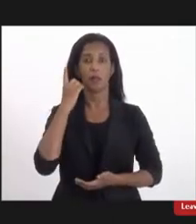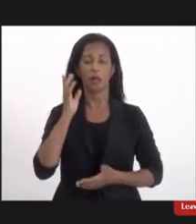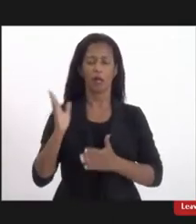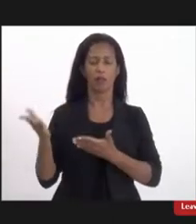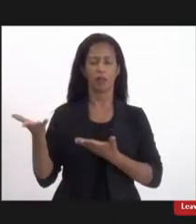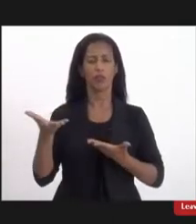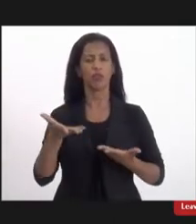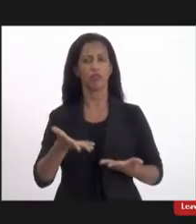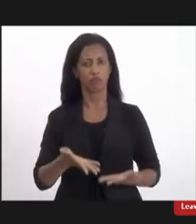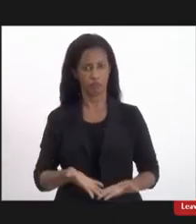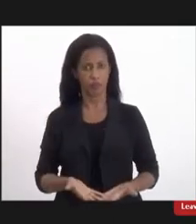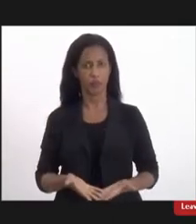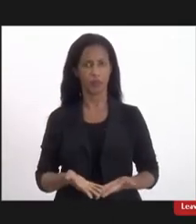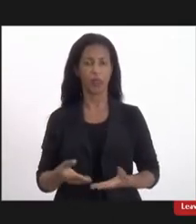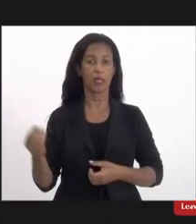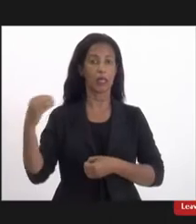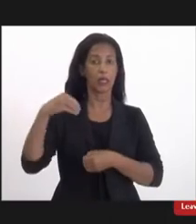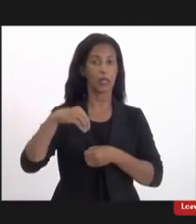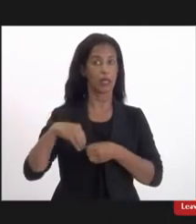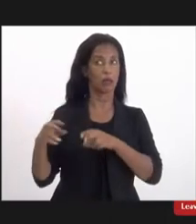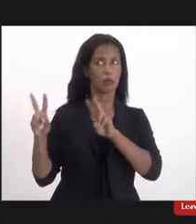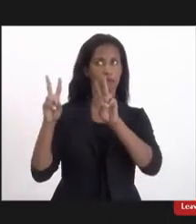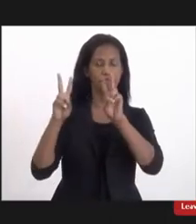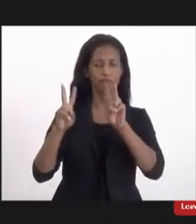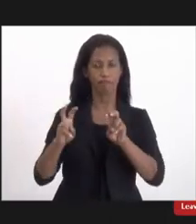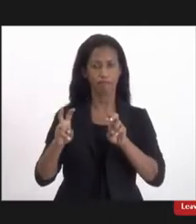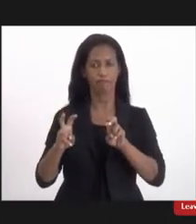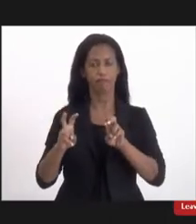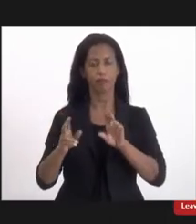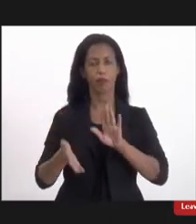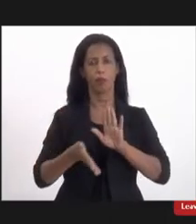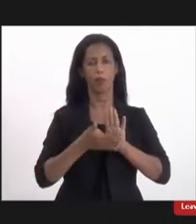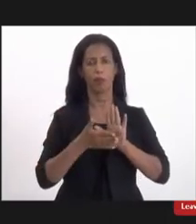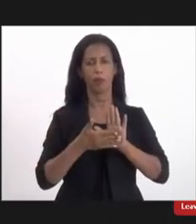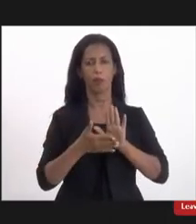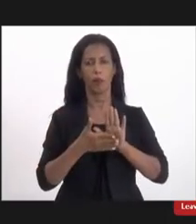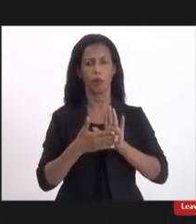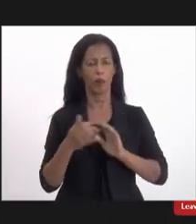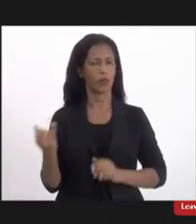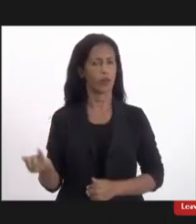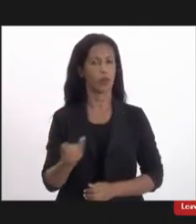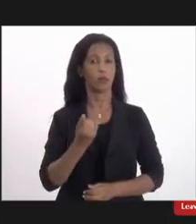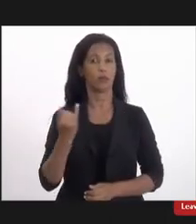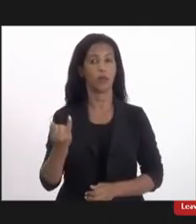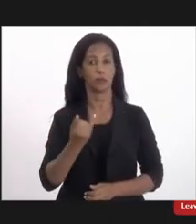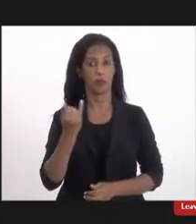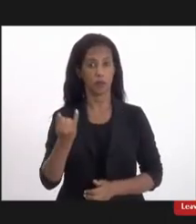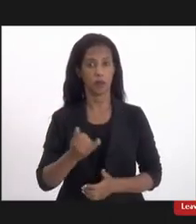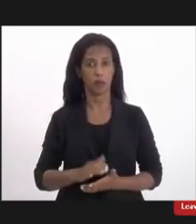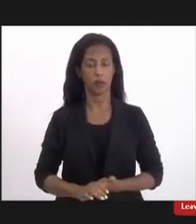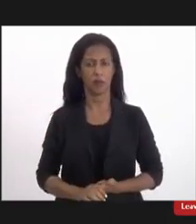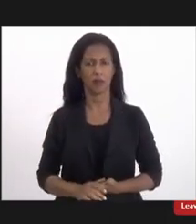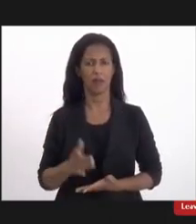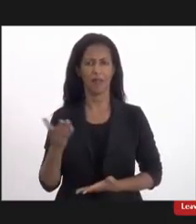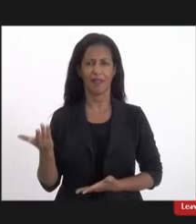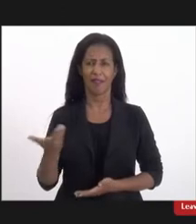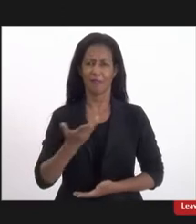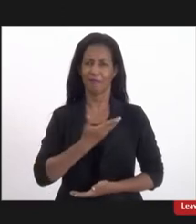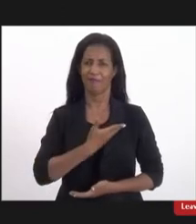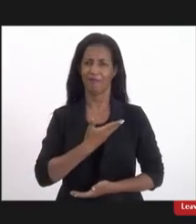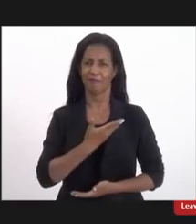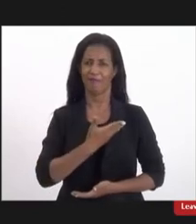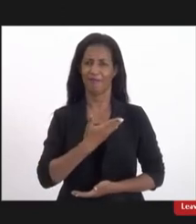trouxe né dentro dessa temática é propostas muito importantes né e é um parceiro